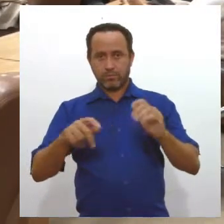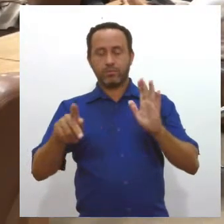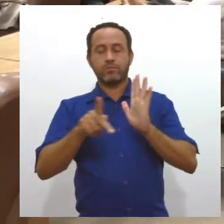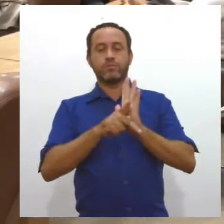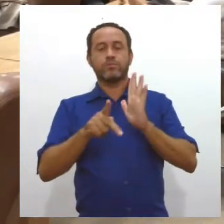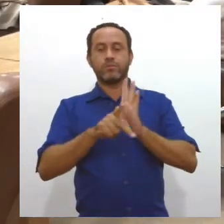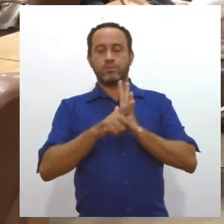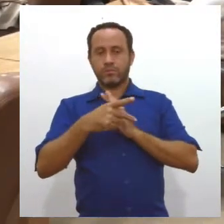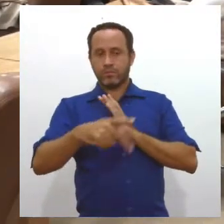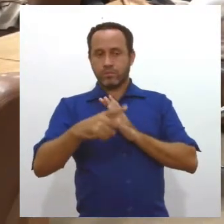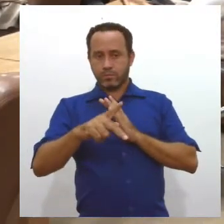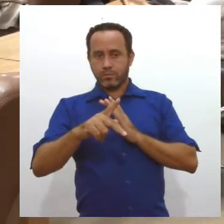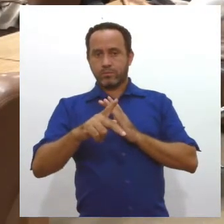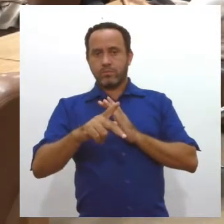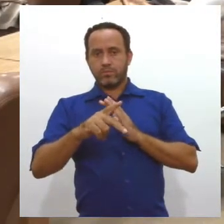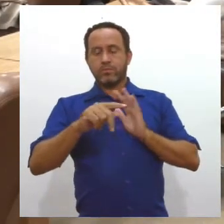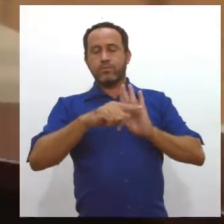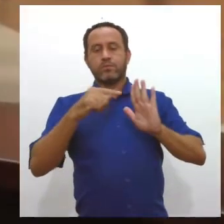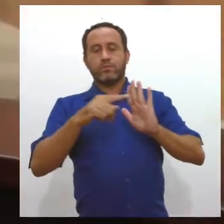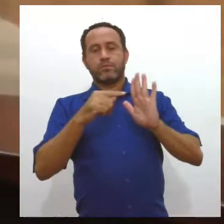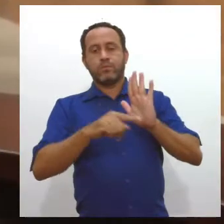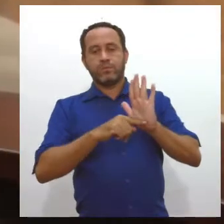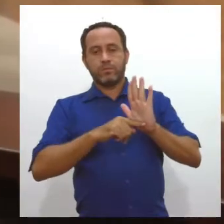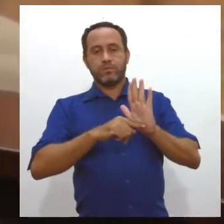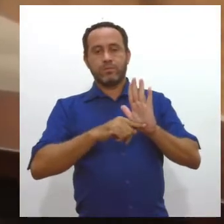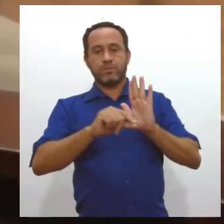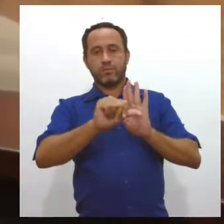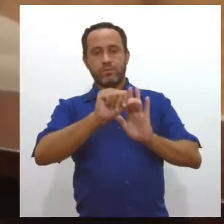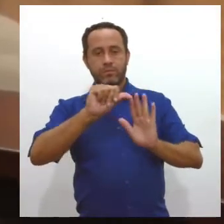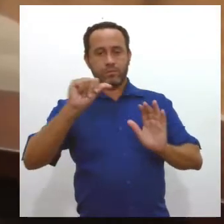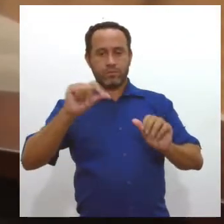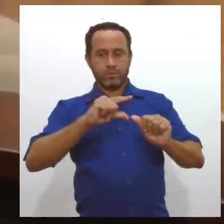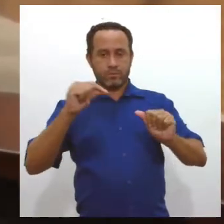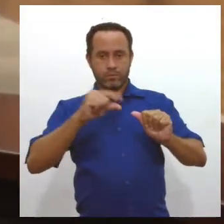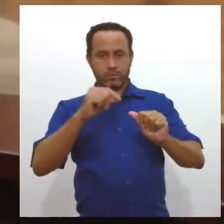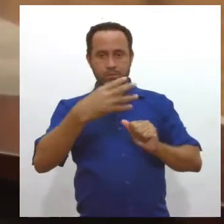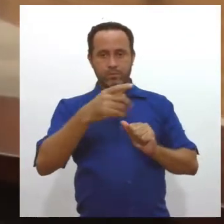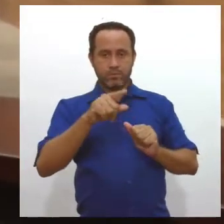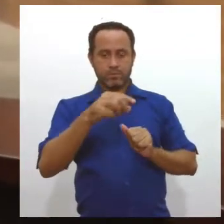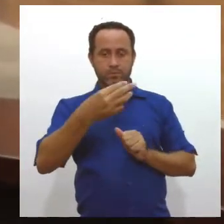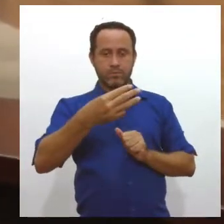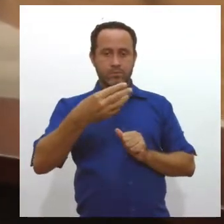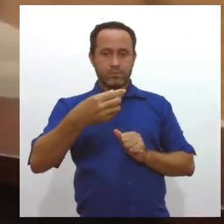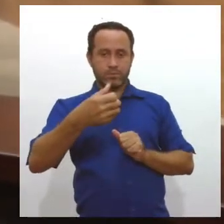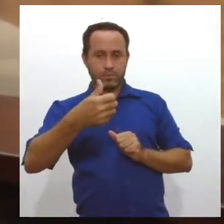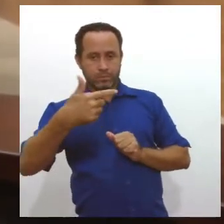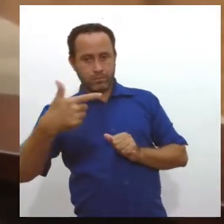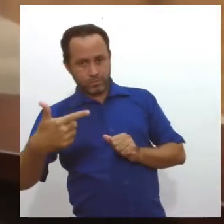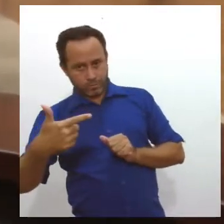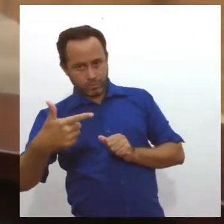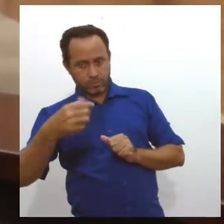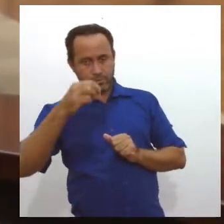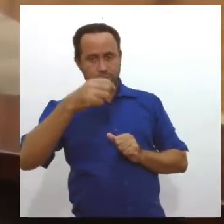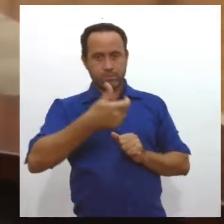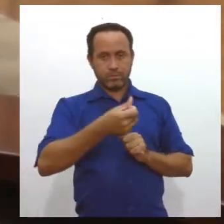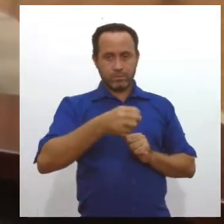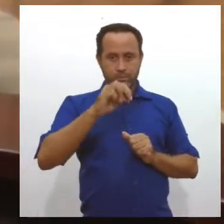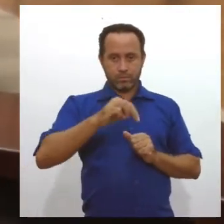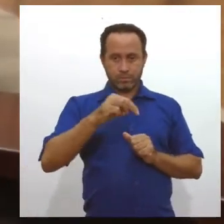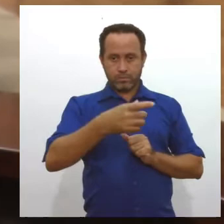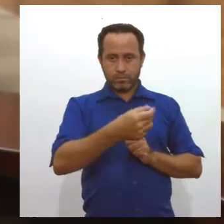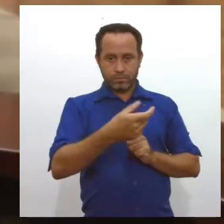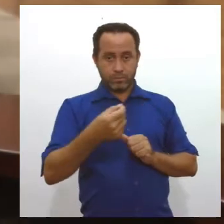fundacional, alterando o parágrafo único ao artigo 3 da lei nº 4.302, de 16 de novembro de 2000.